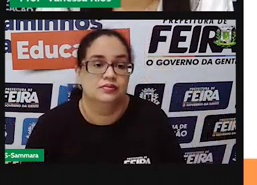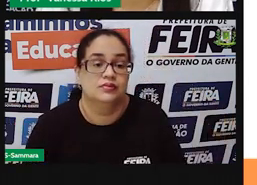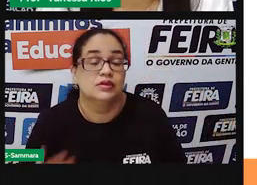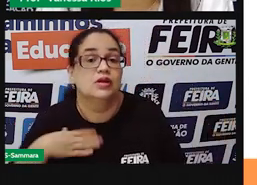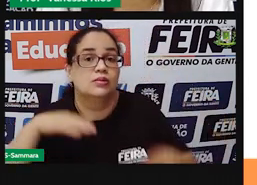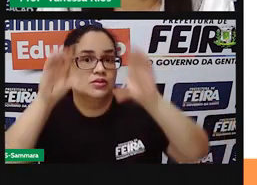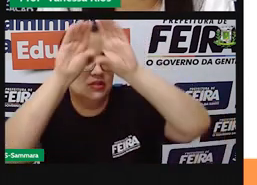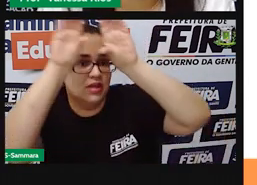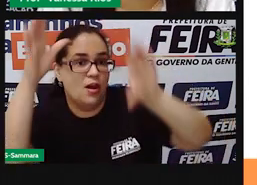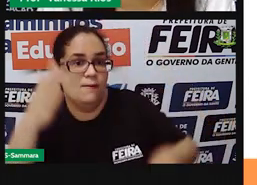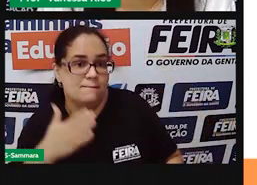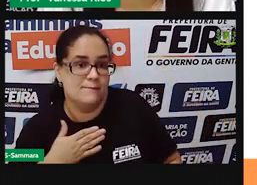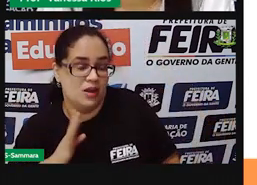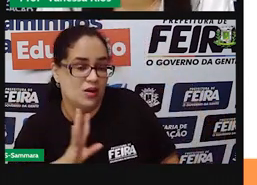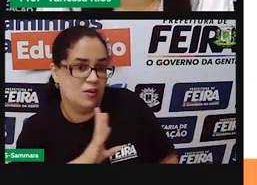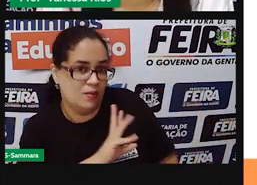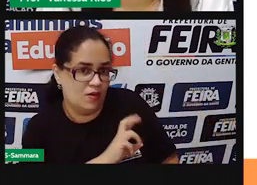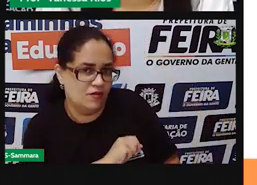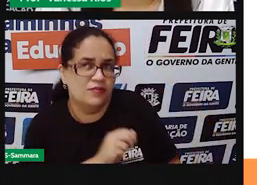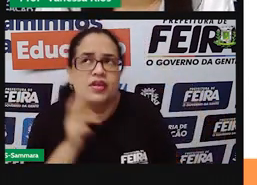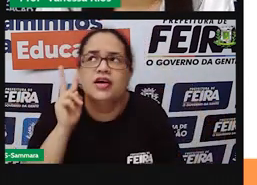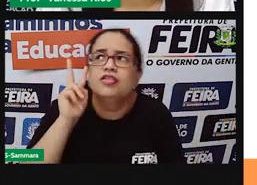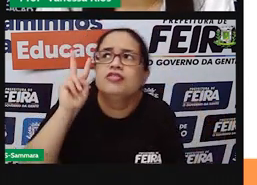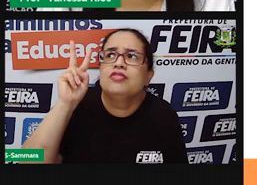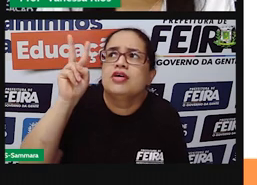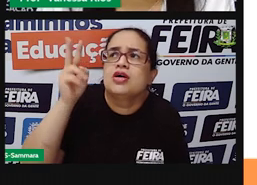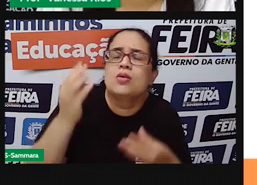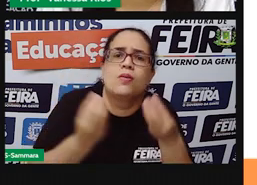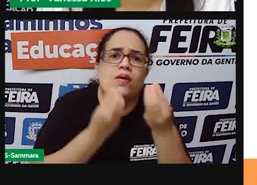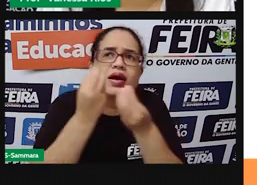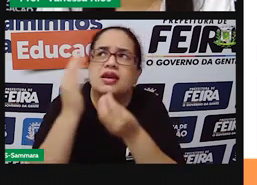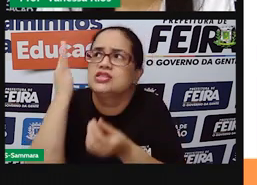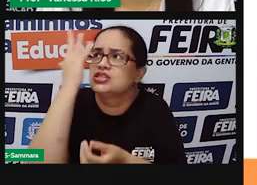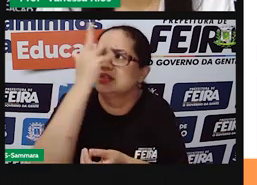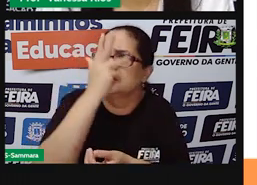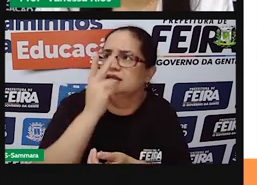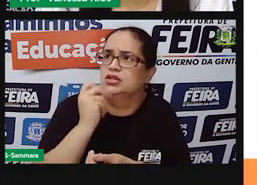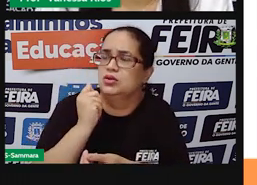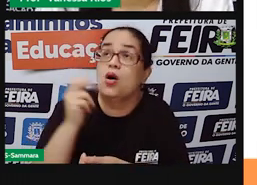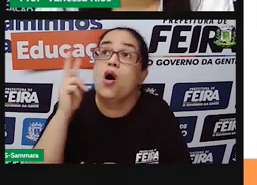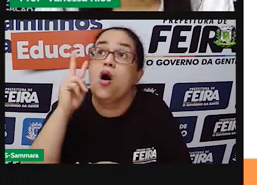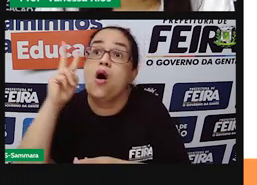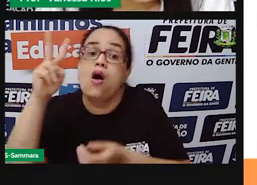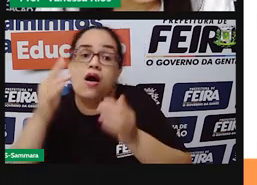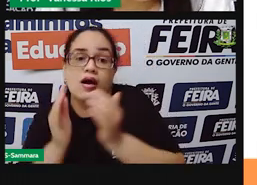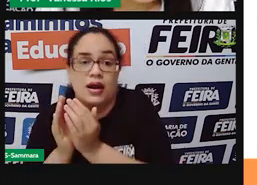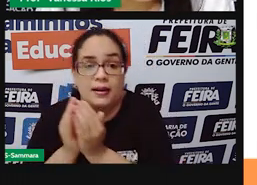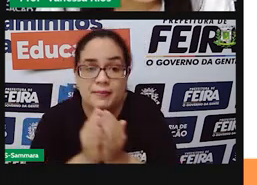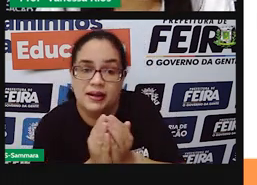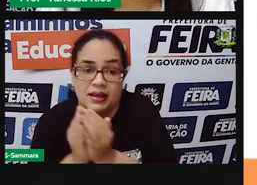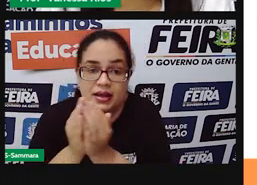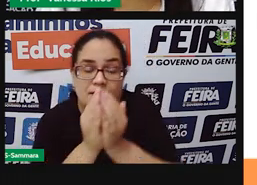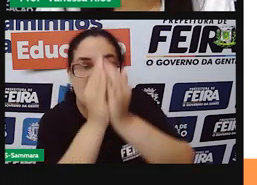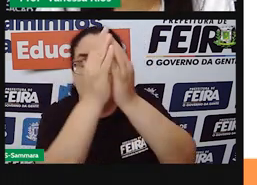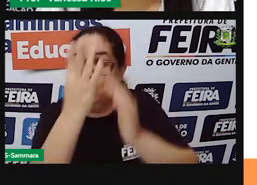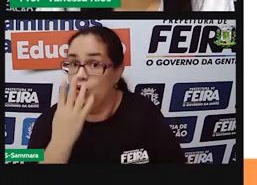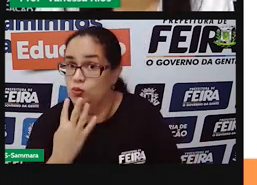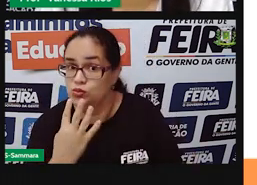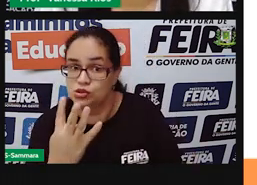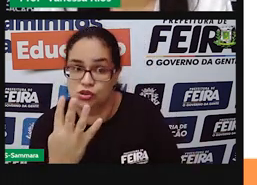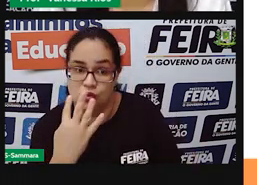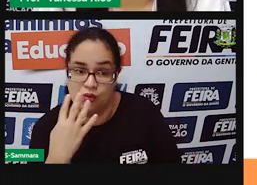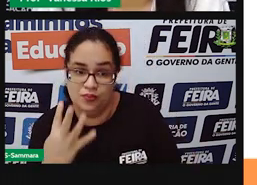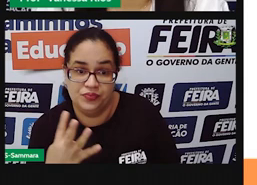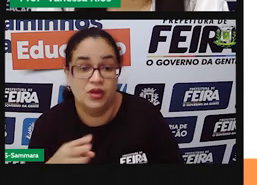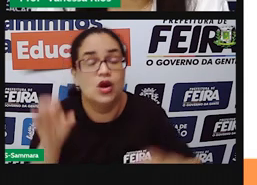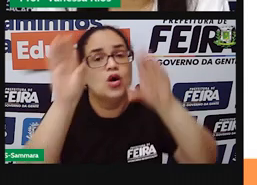Olha para o céu, meu amor. Vê como ele está lindo. Olha para aquele balão